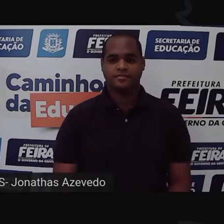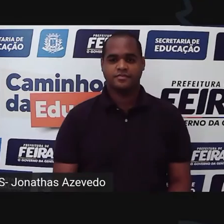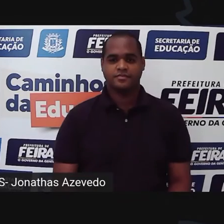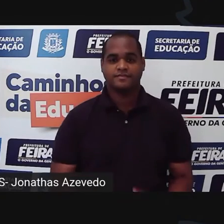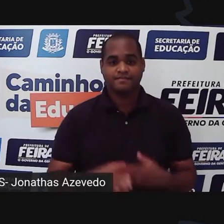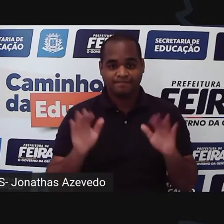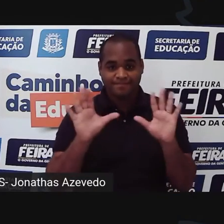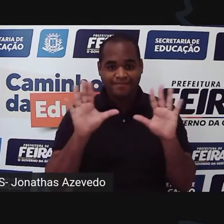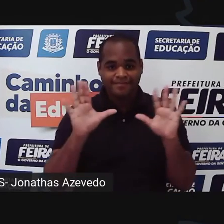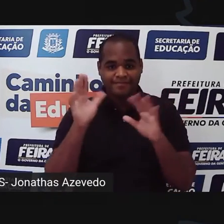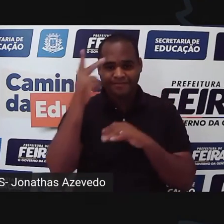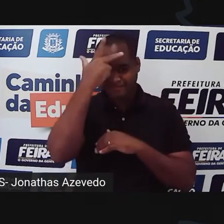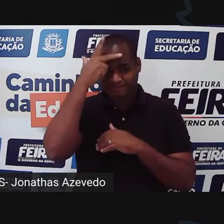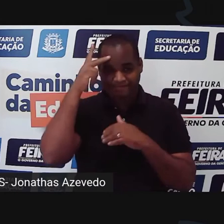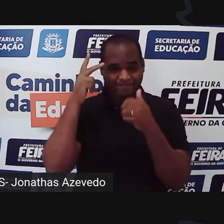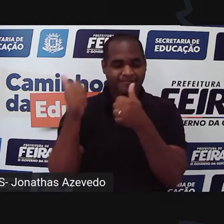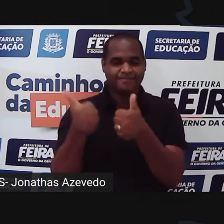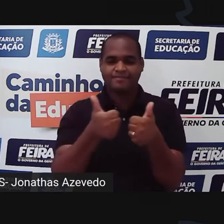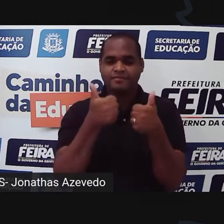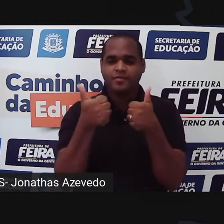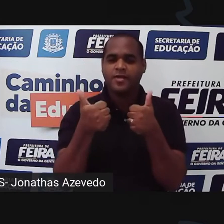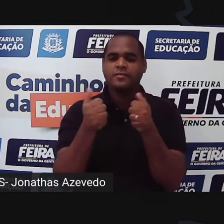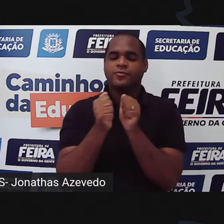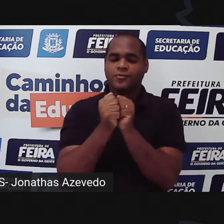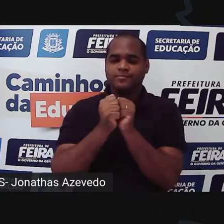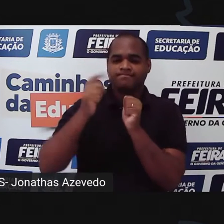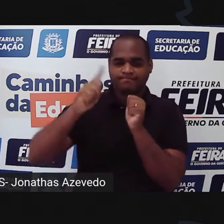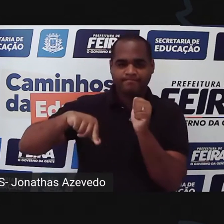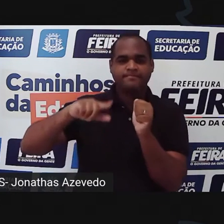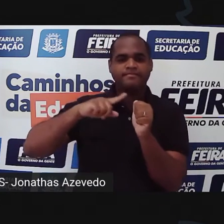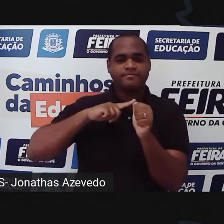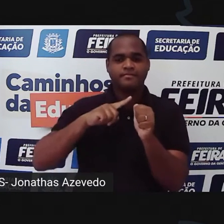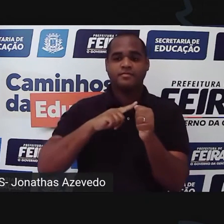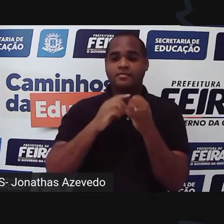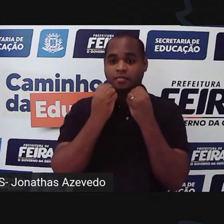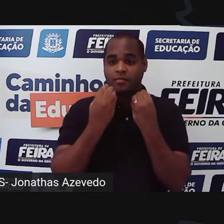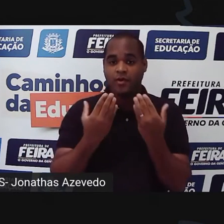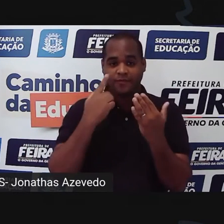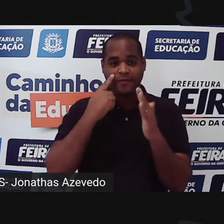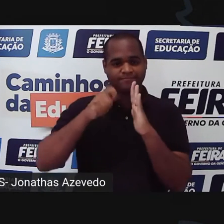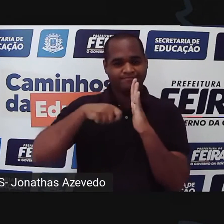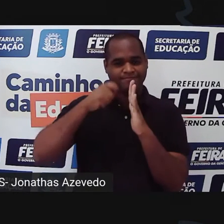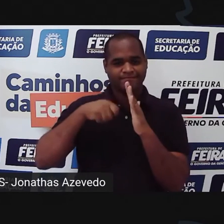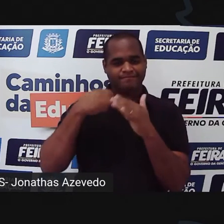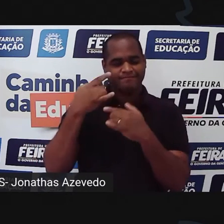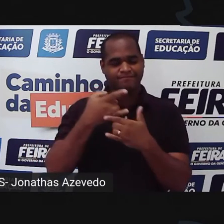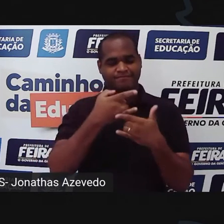Olá pessoal, mais uma vez juntos para a nossa videoaula.